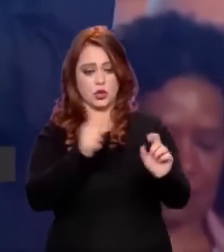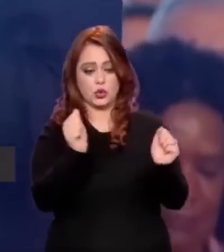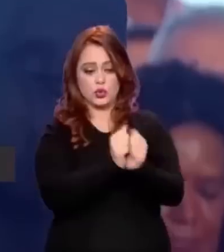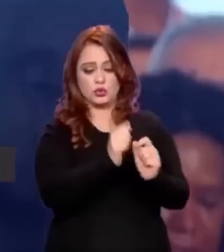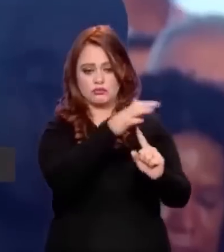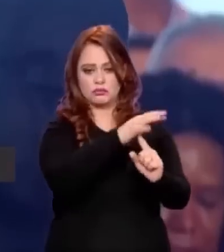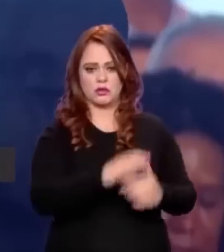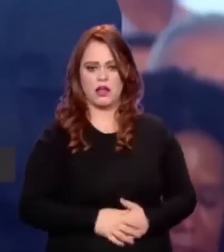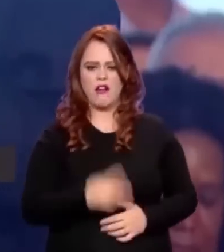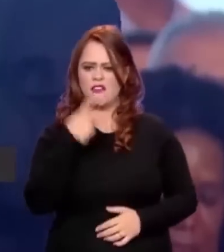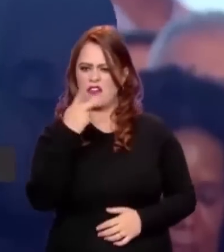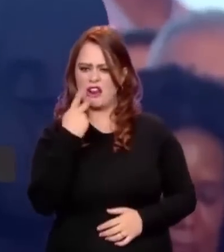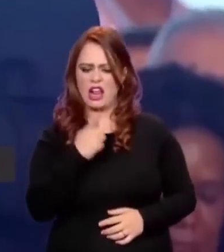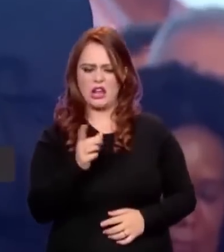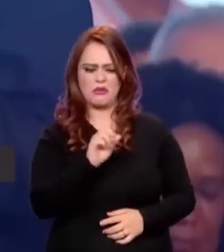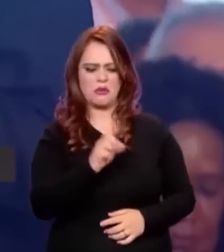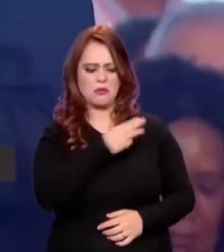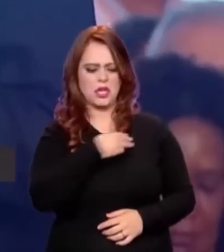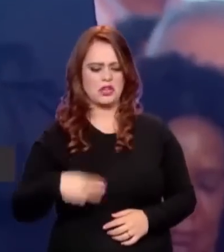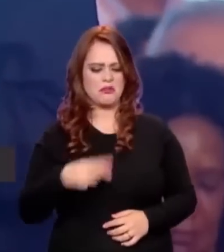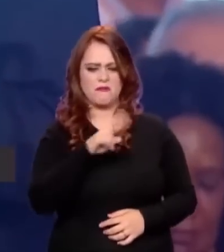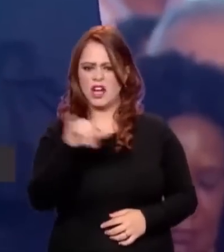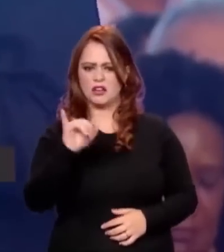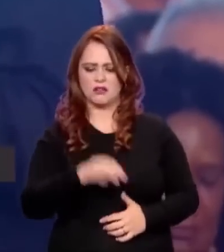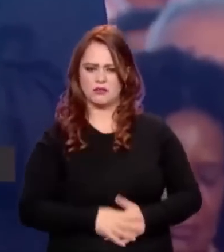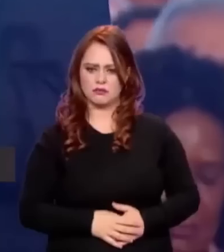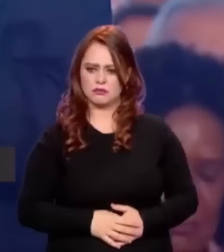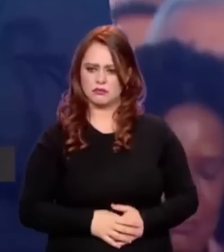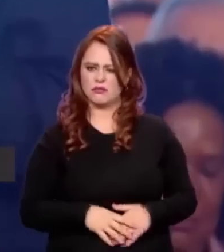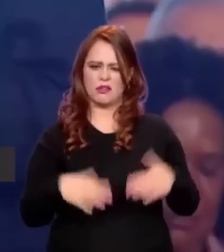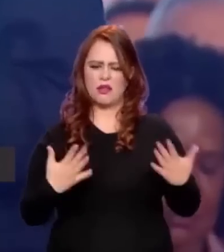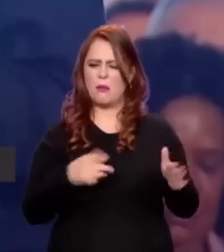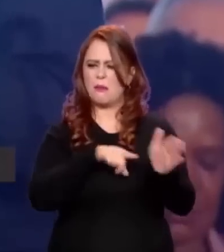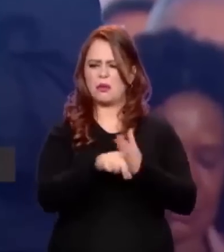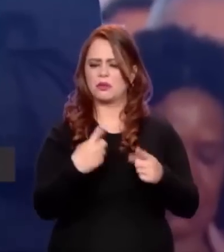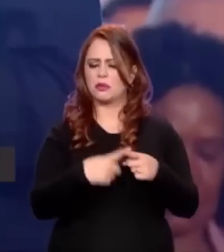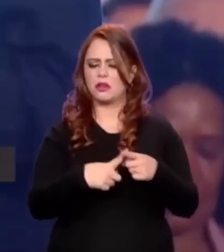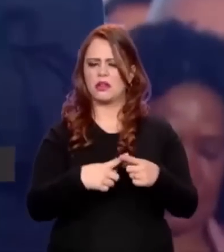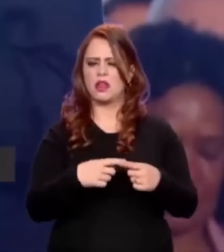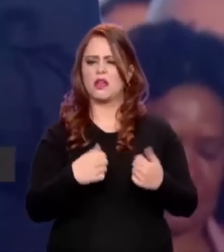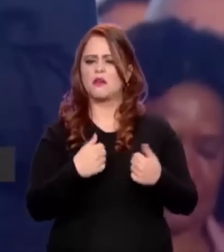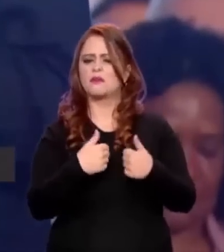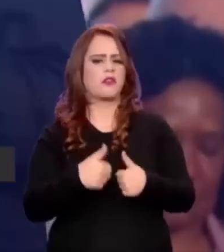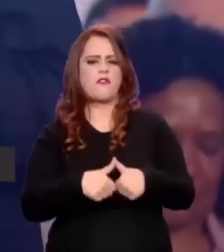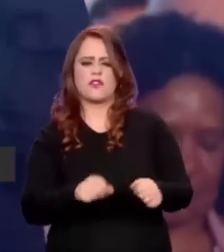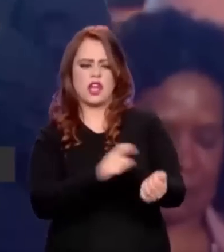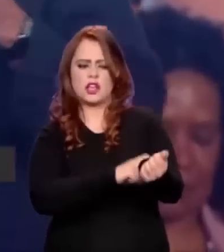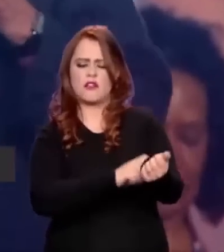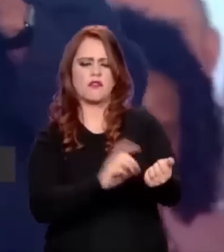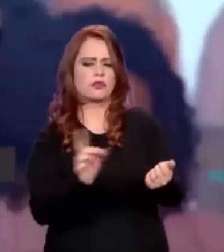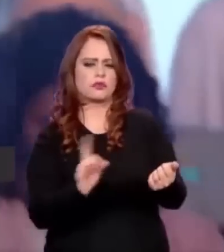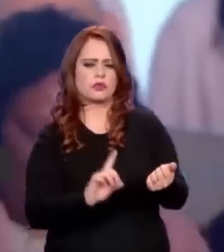Desconvidaram o meu ministro. Eu falei, por favor, não fique nervoso. Não fique